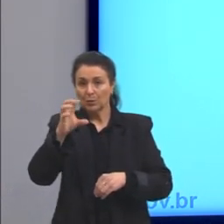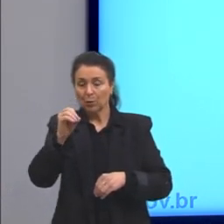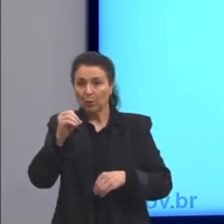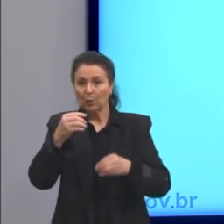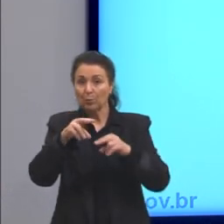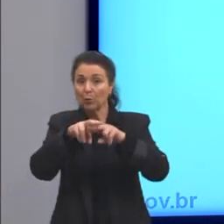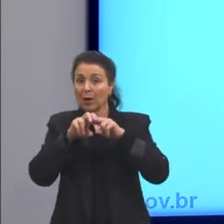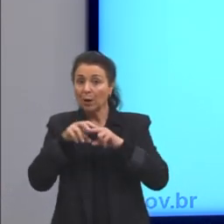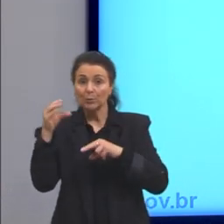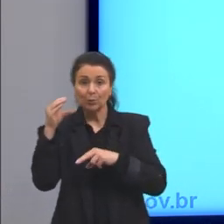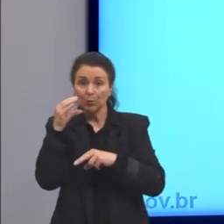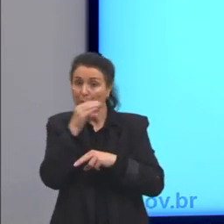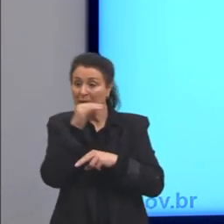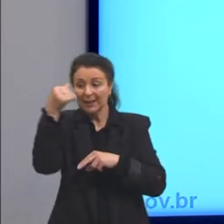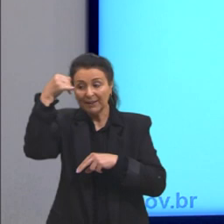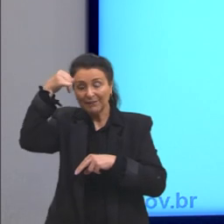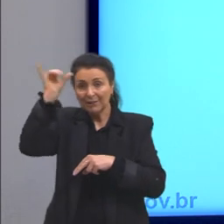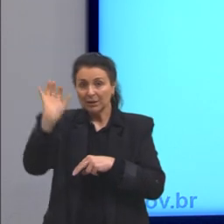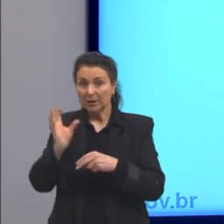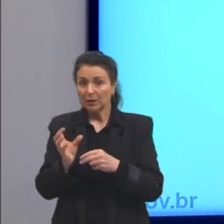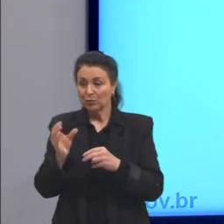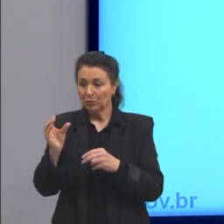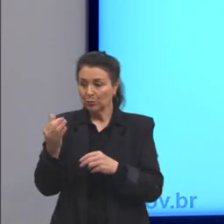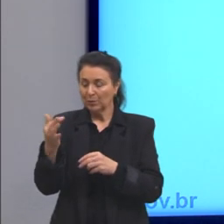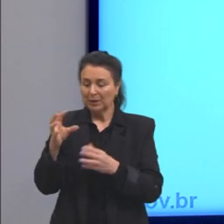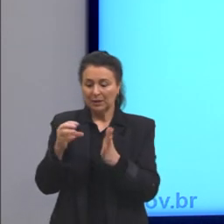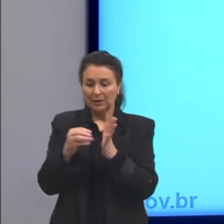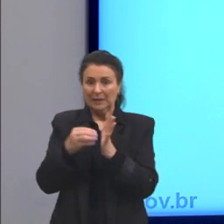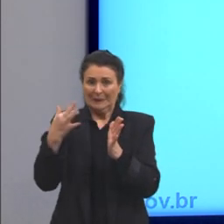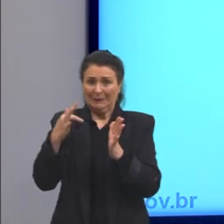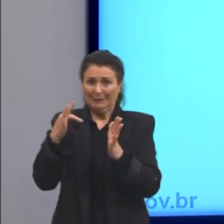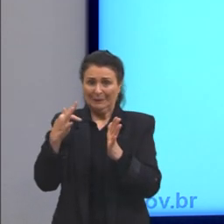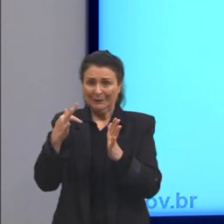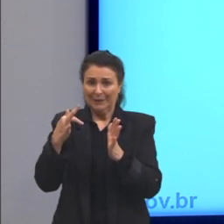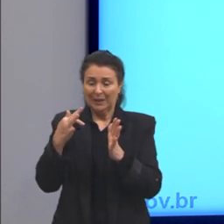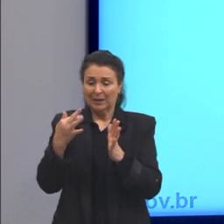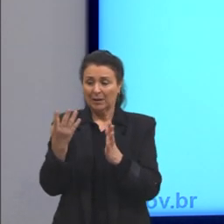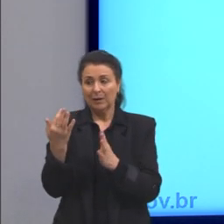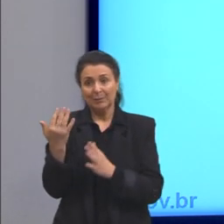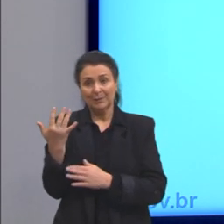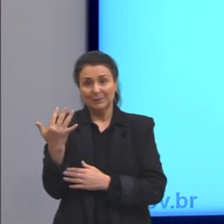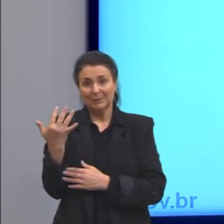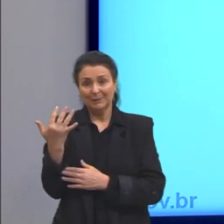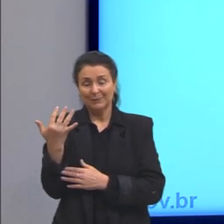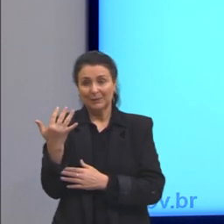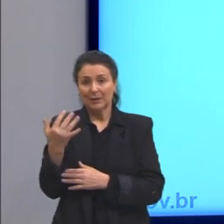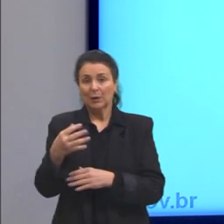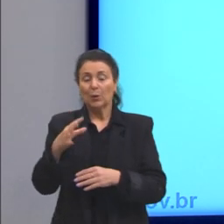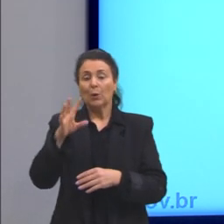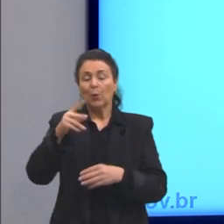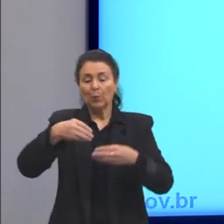calor. E não acontecer da gente queimar a mão. E, justamente, o plástico, a madeira,